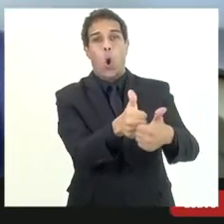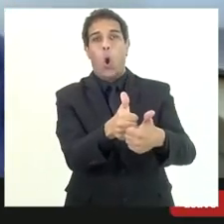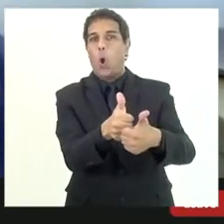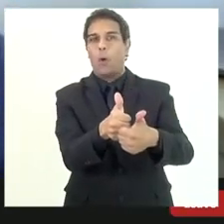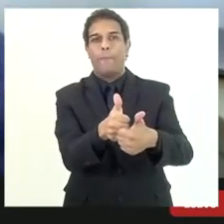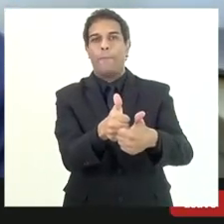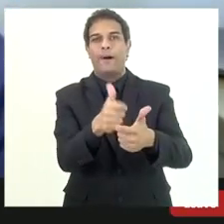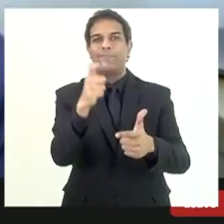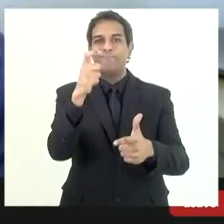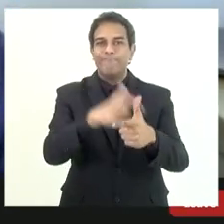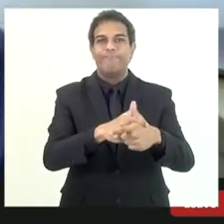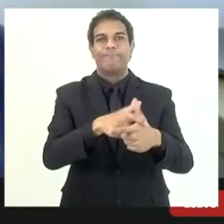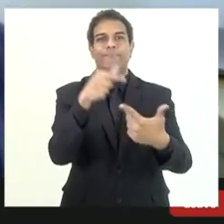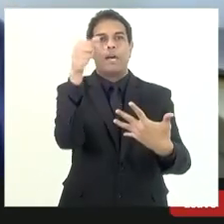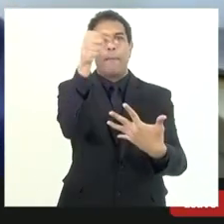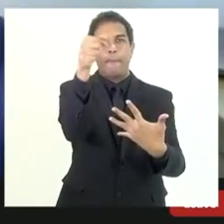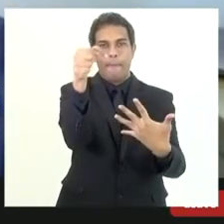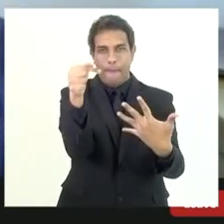diretamente